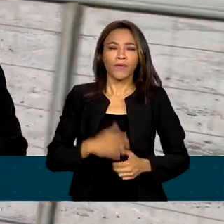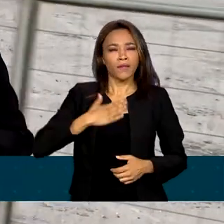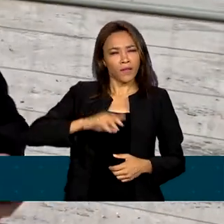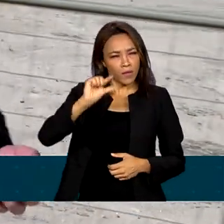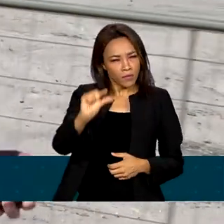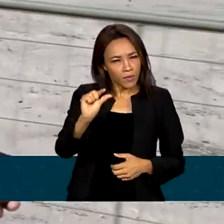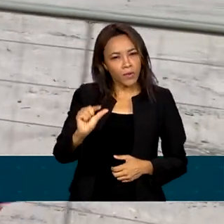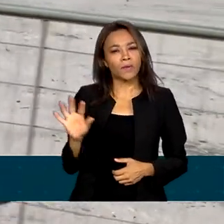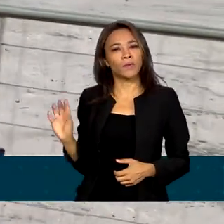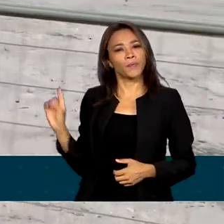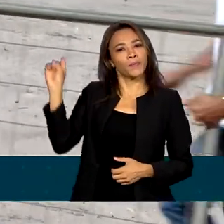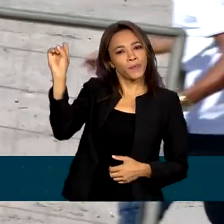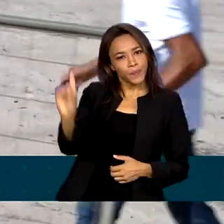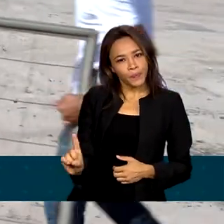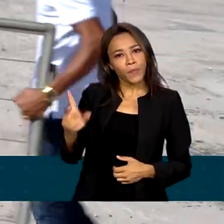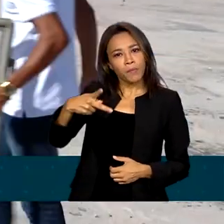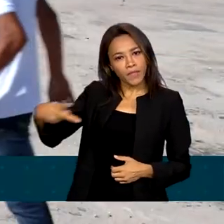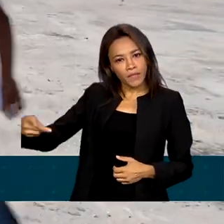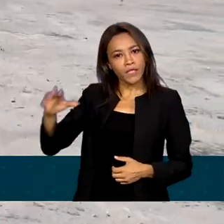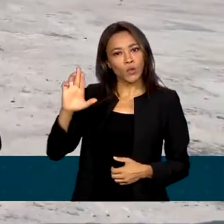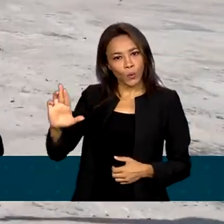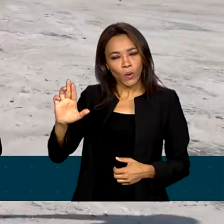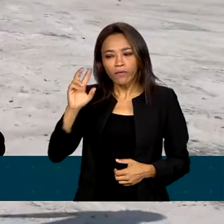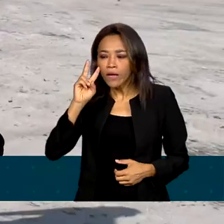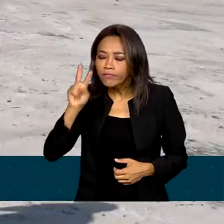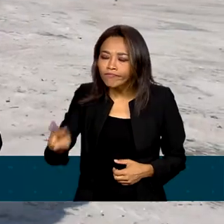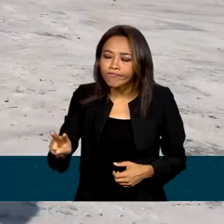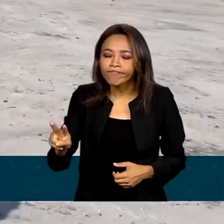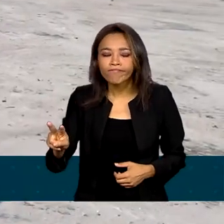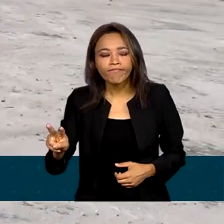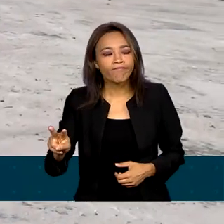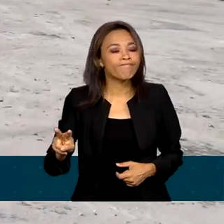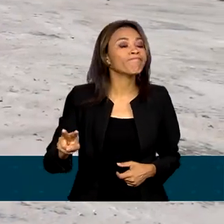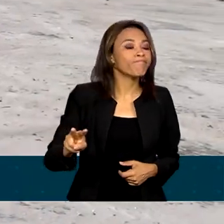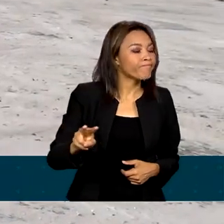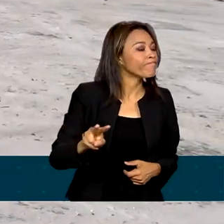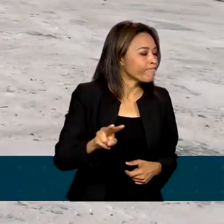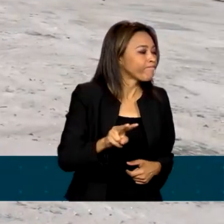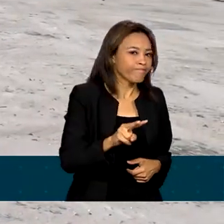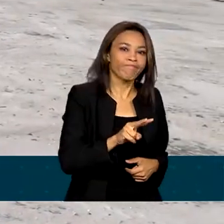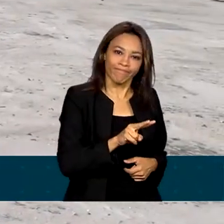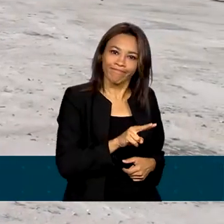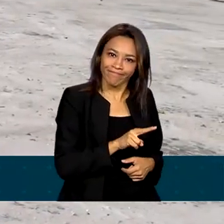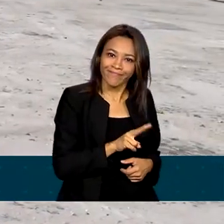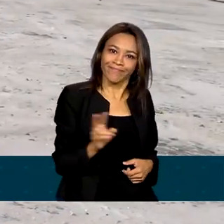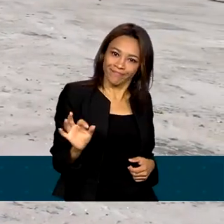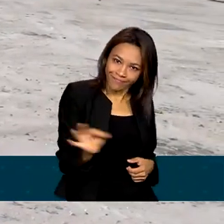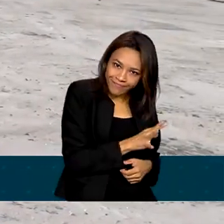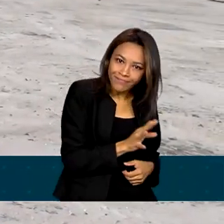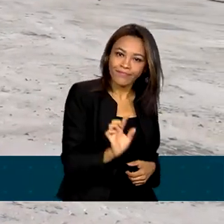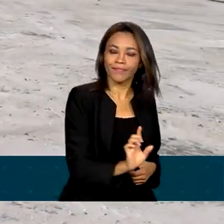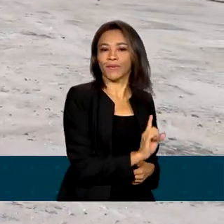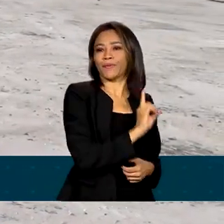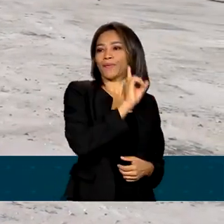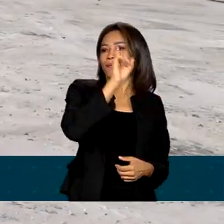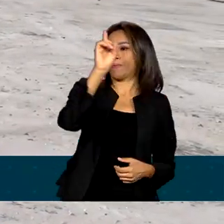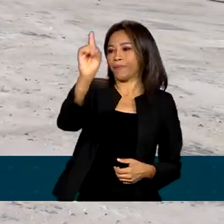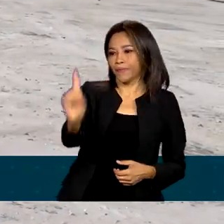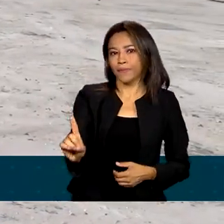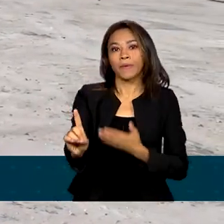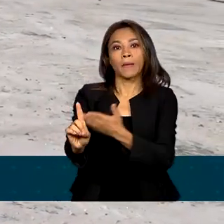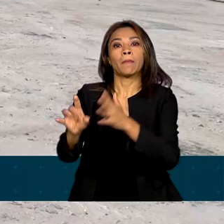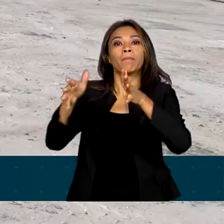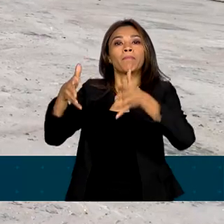Lula vem aqui para visitar o canteiro de obras, fazer uma vistoria e depois segue para participar de uma